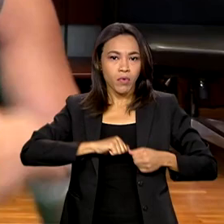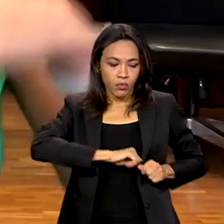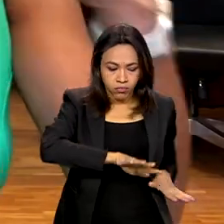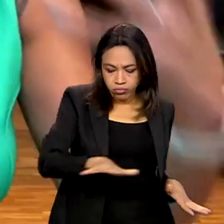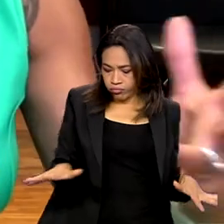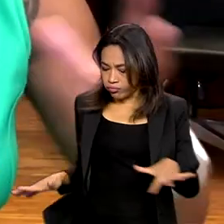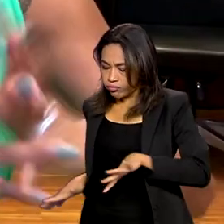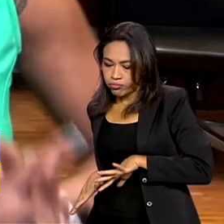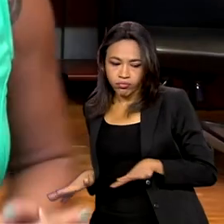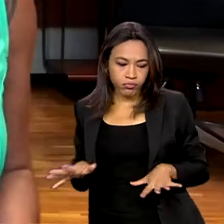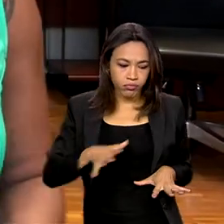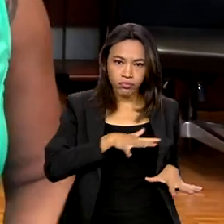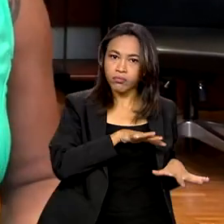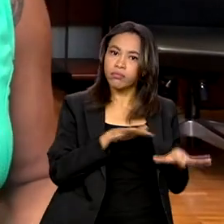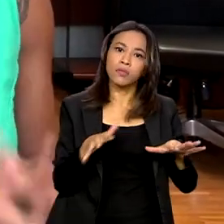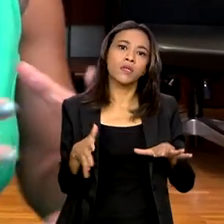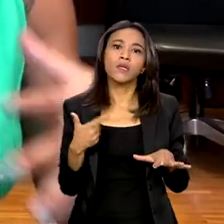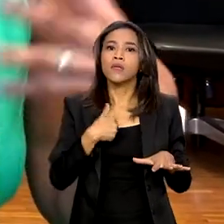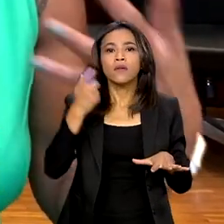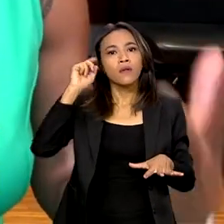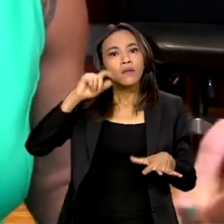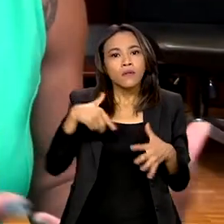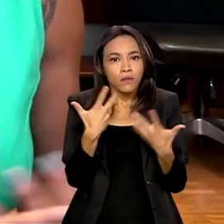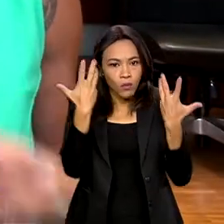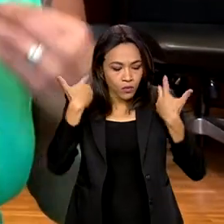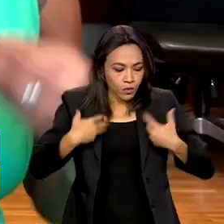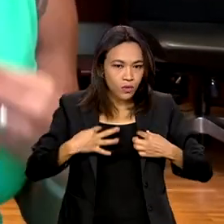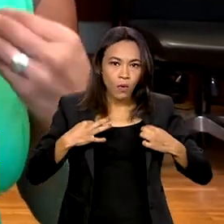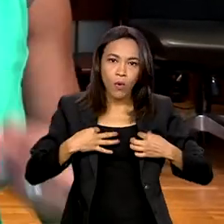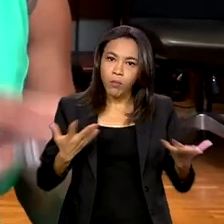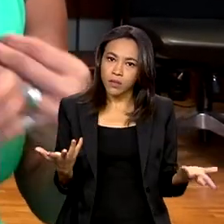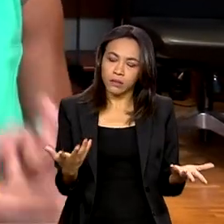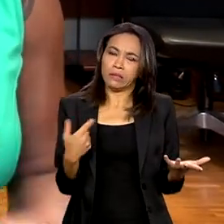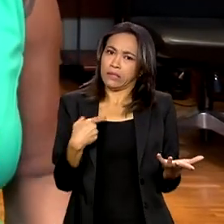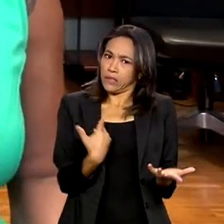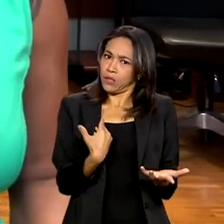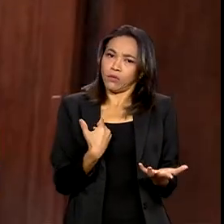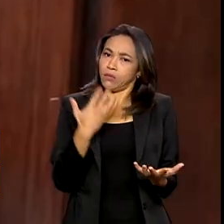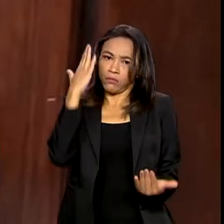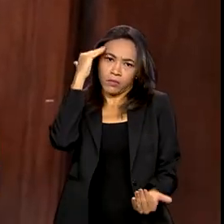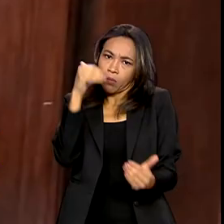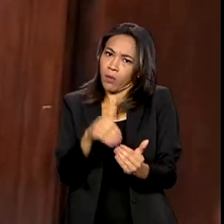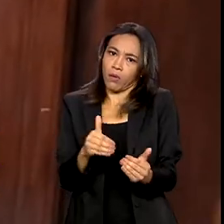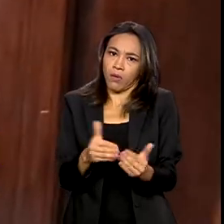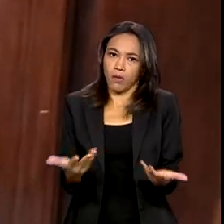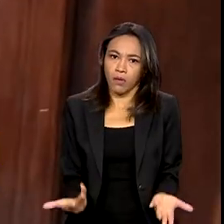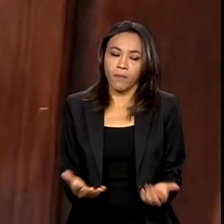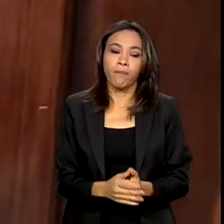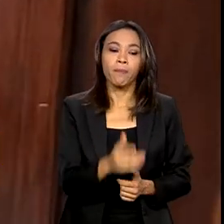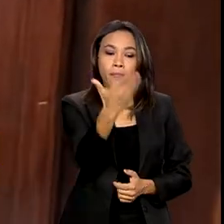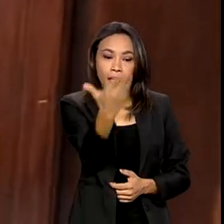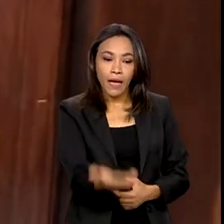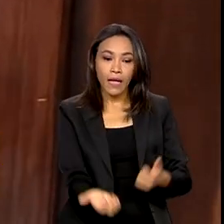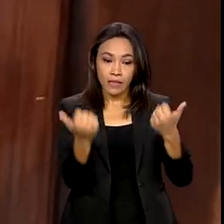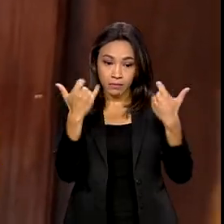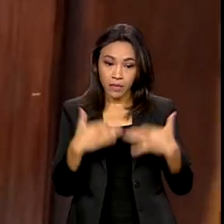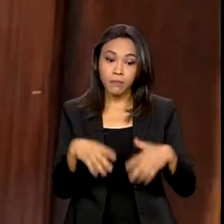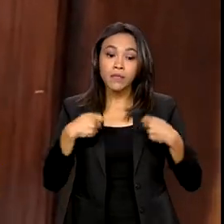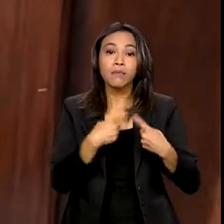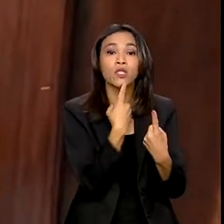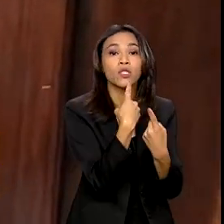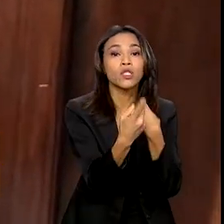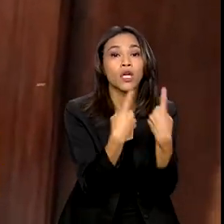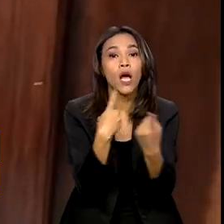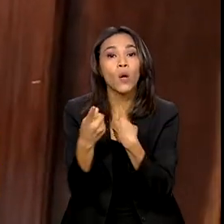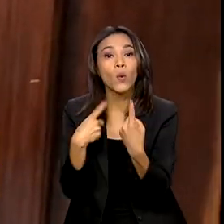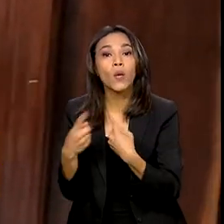candomblé ou de qualquer matriz africana com suas vestimentas. Isso é inadmissível. A gente entende que dialogar e ter